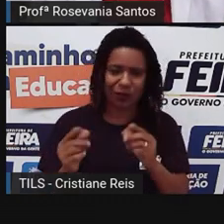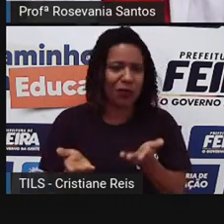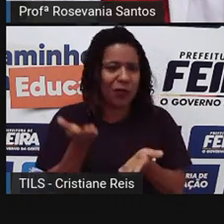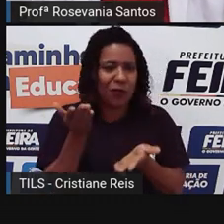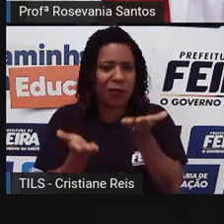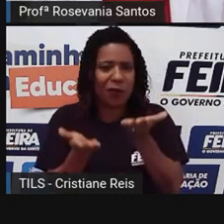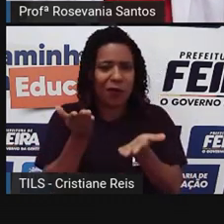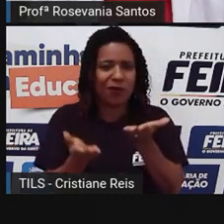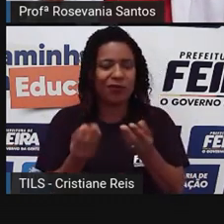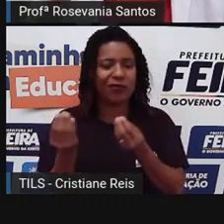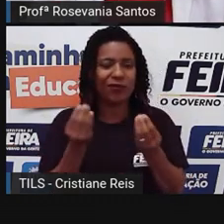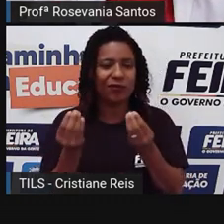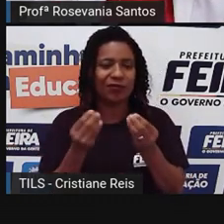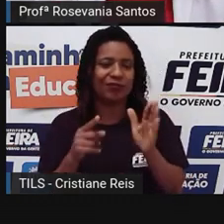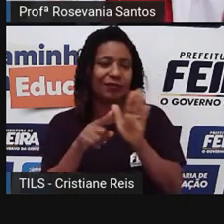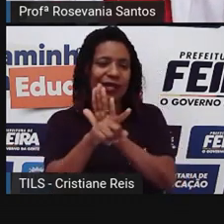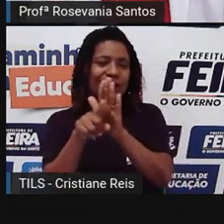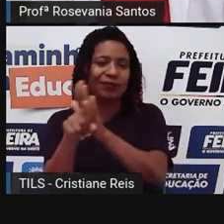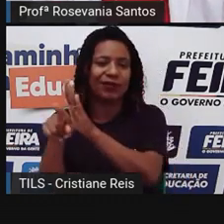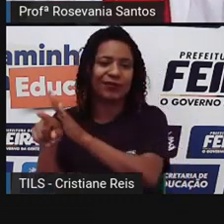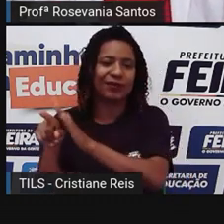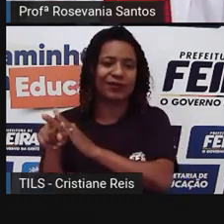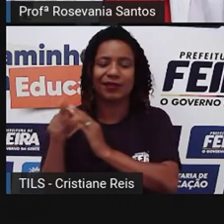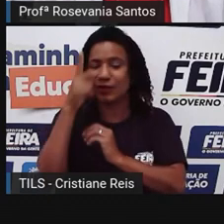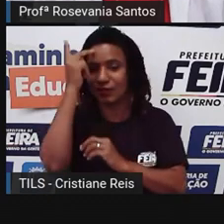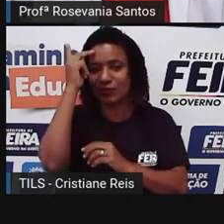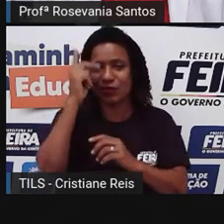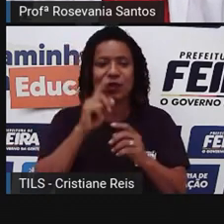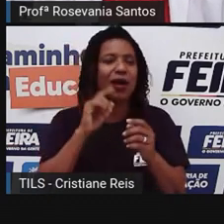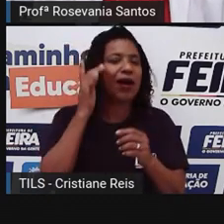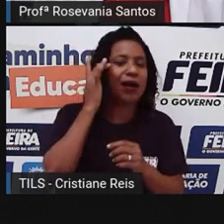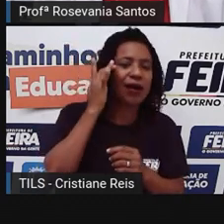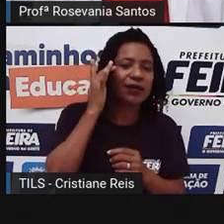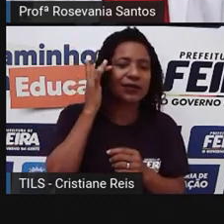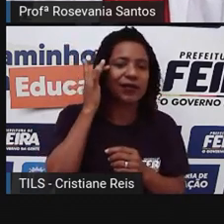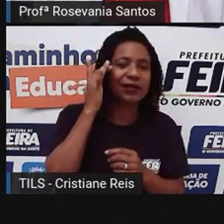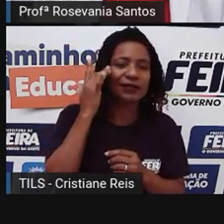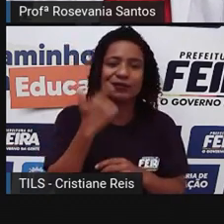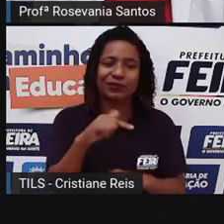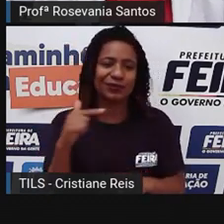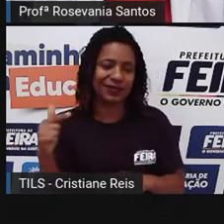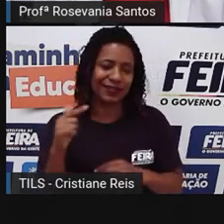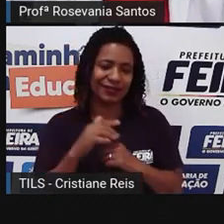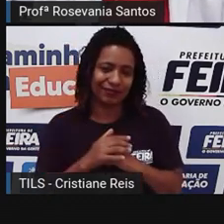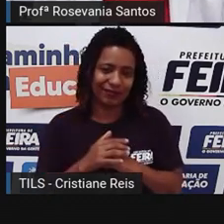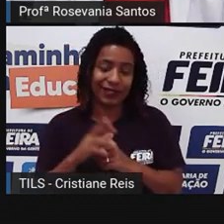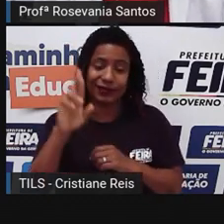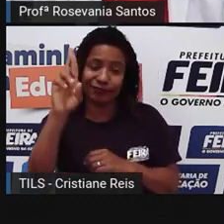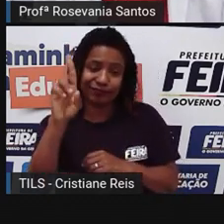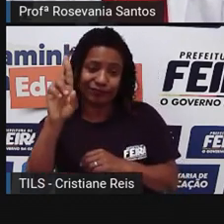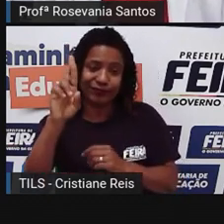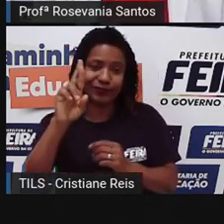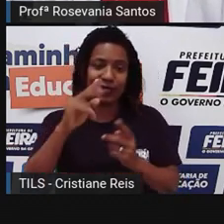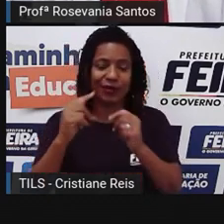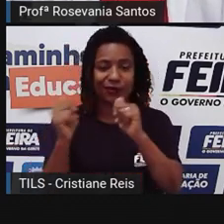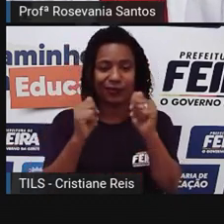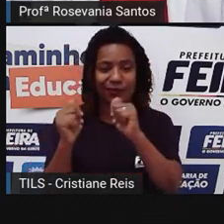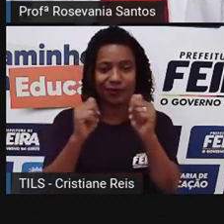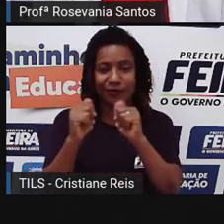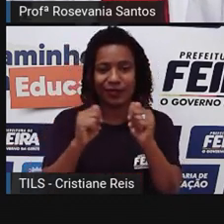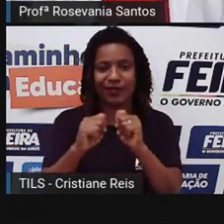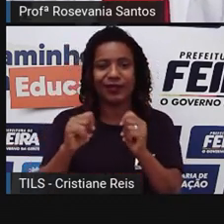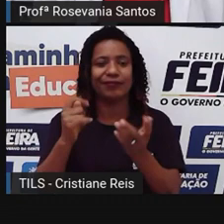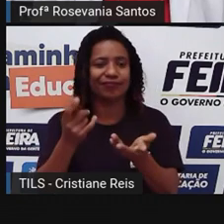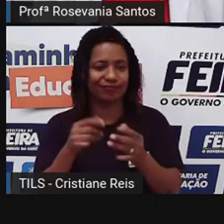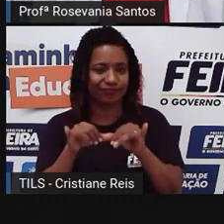né? O próprio cliente, mas de qualquer forma, isso faz parte da economia de mercado, né? São eles que ditam mesmo isso. Onde é que